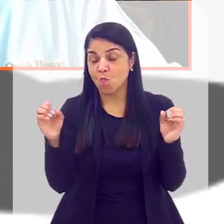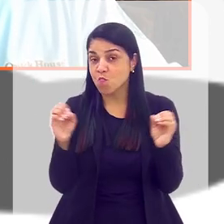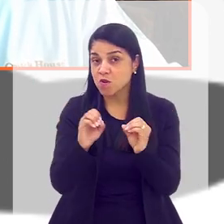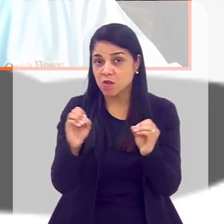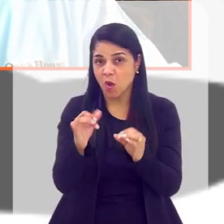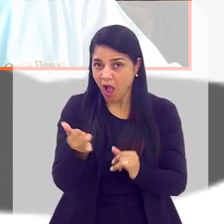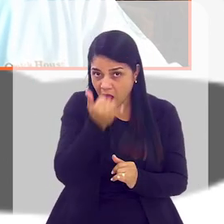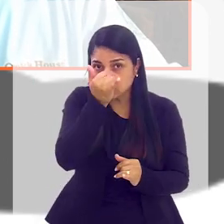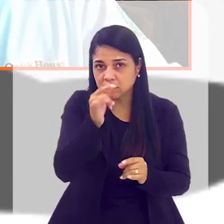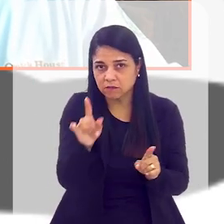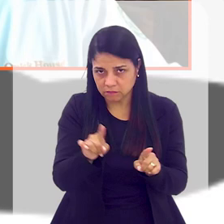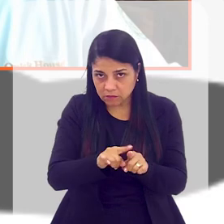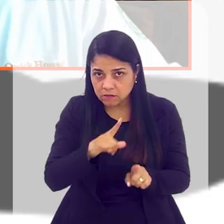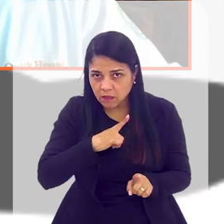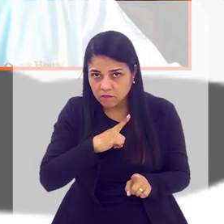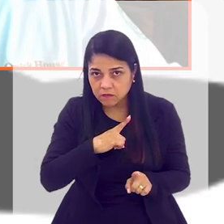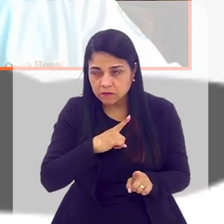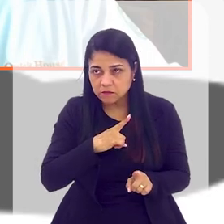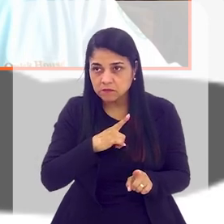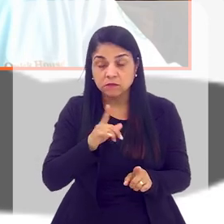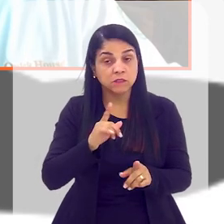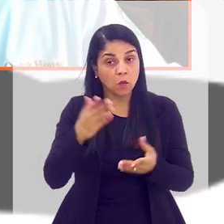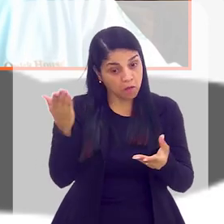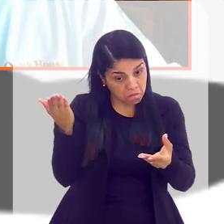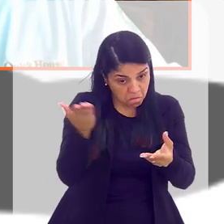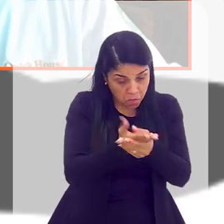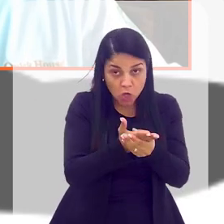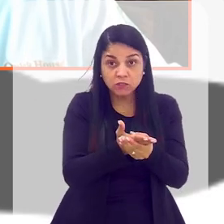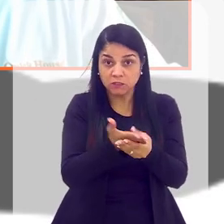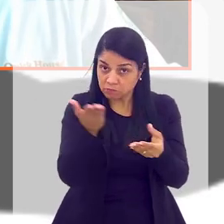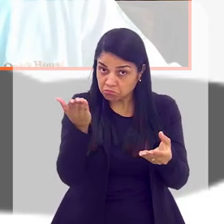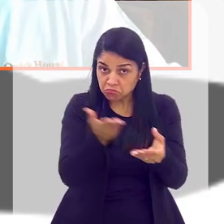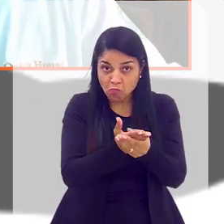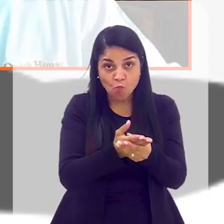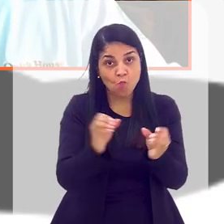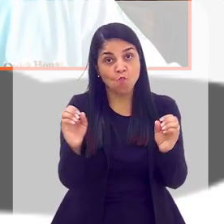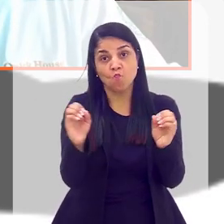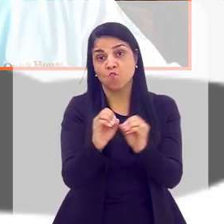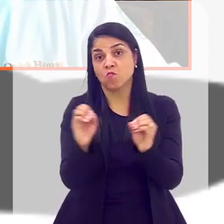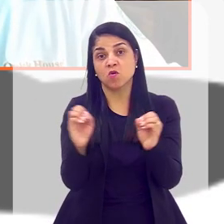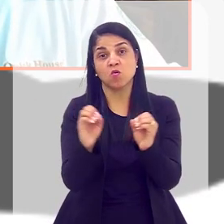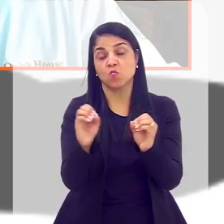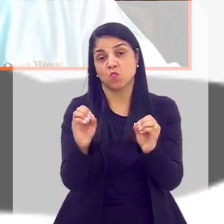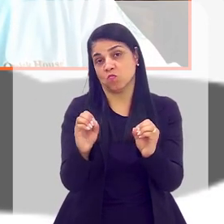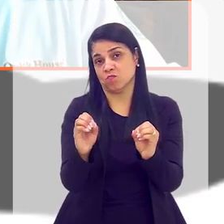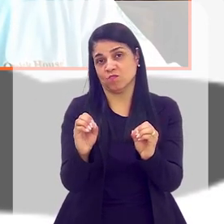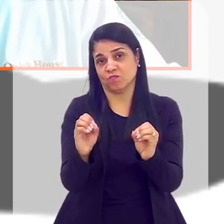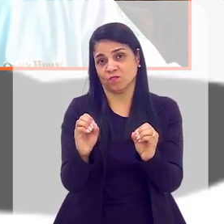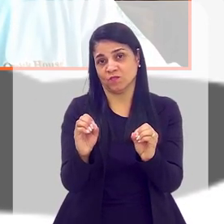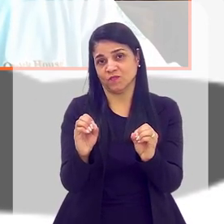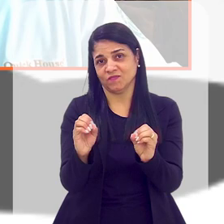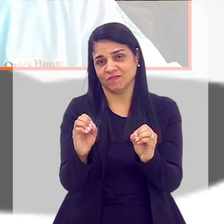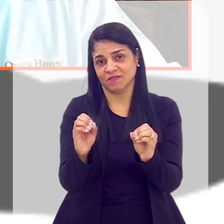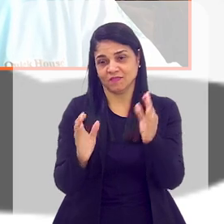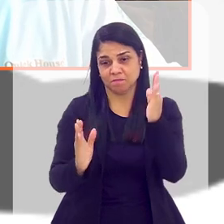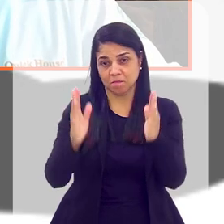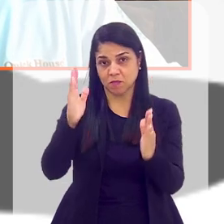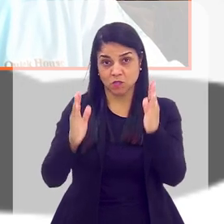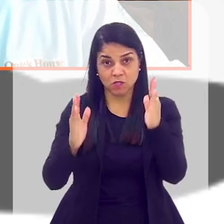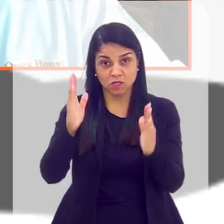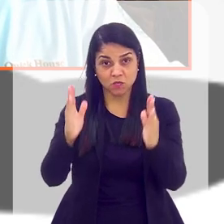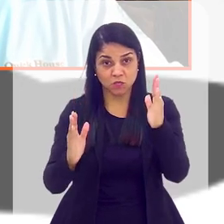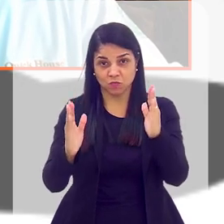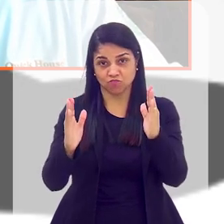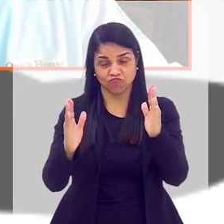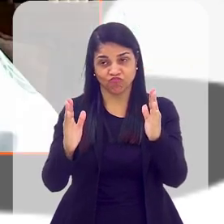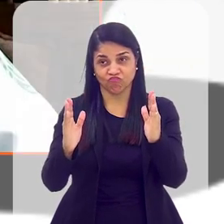De acidente? Acidente, que você quer dizer? Não, passivo trabalhista é de processo trabalhista, que acontece muito nas obras. Porque